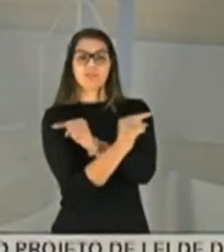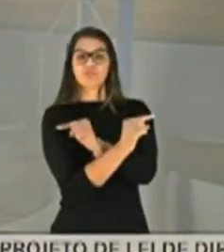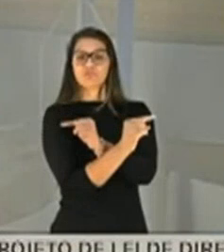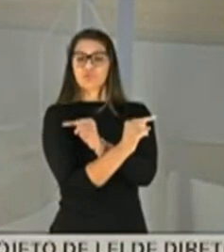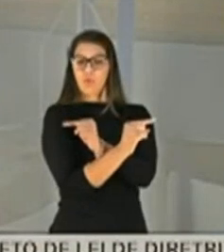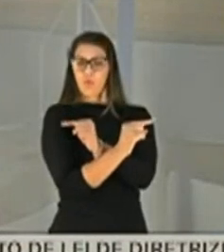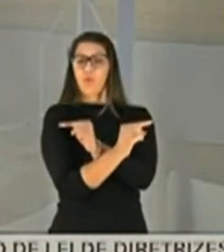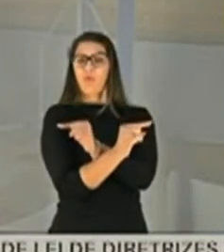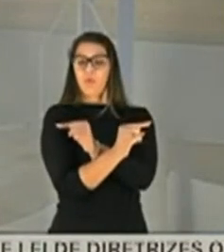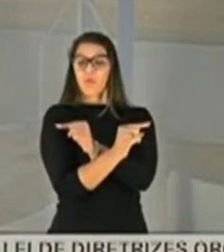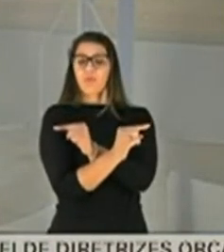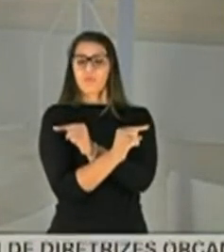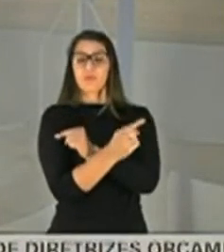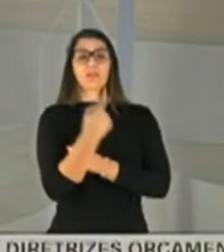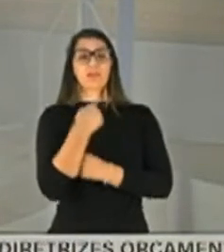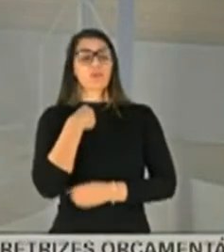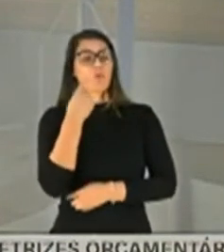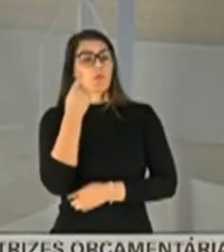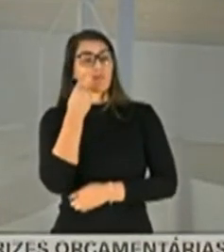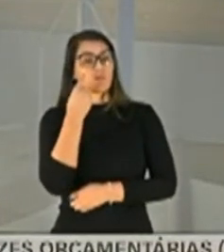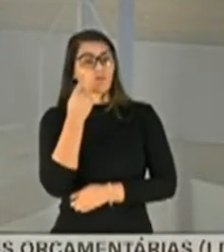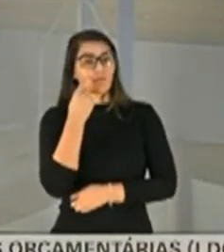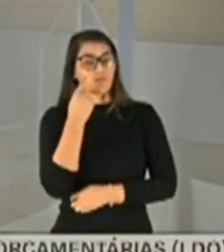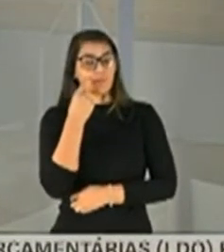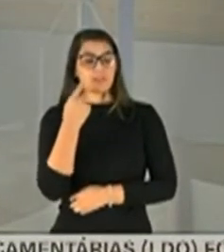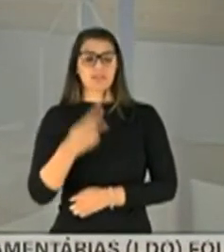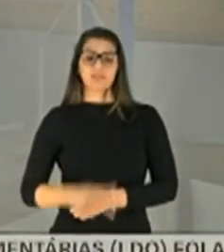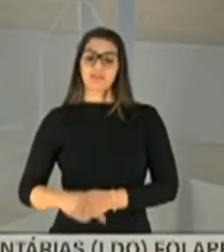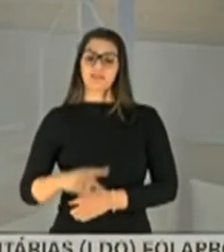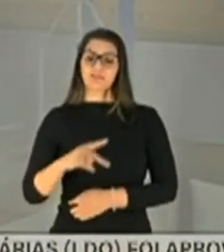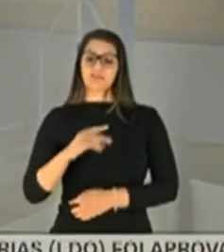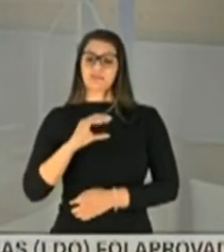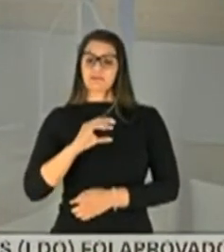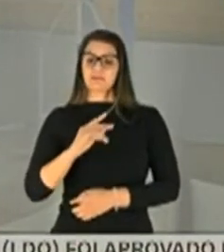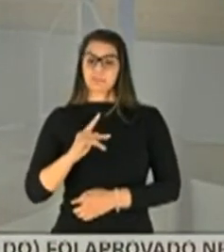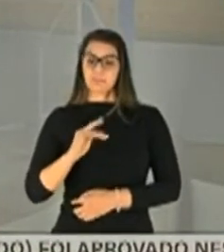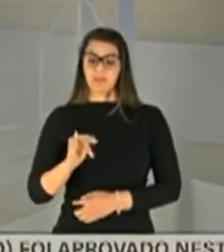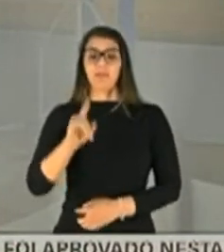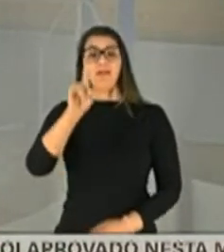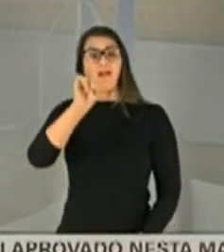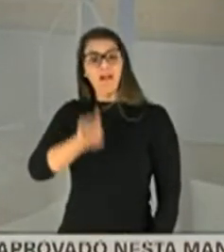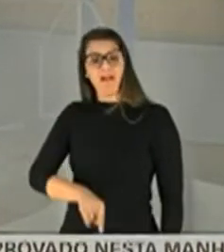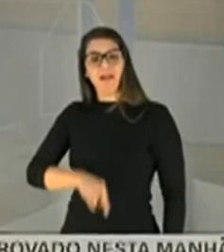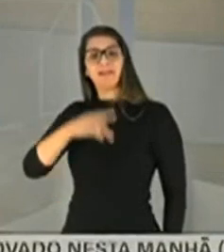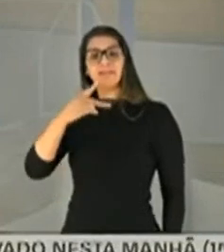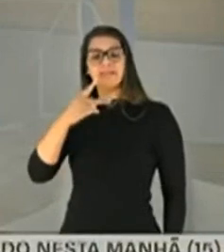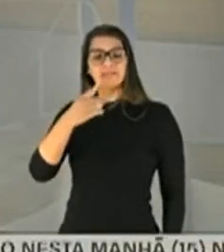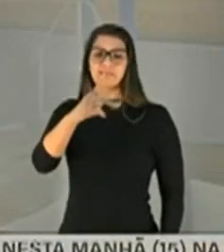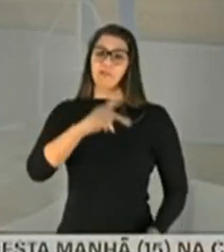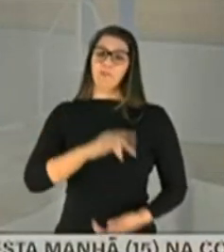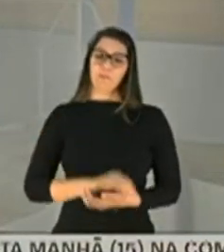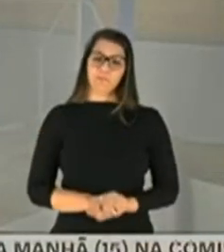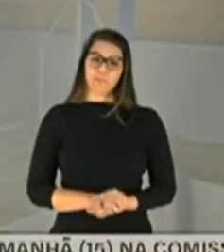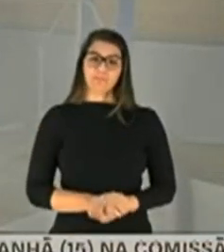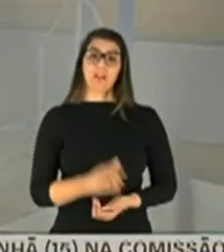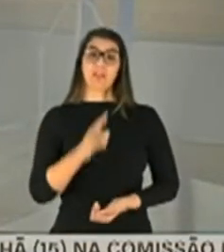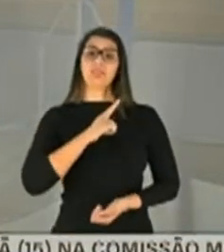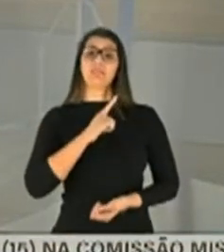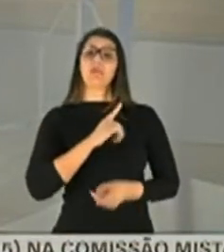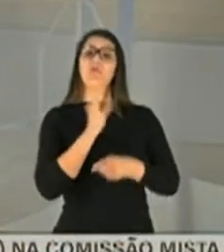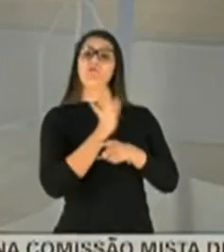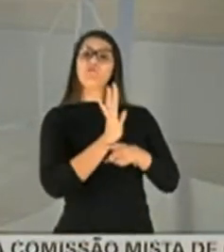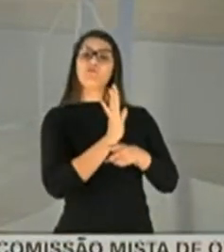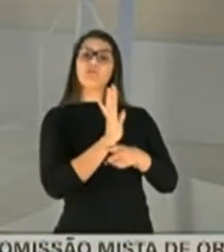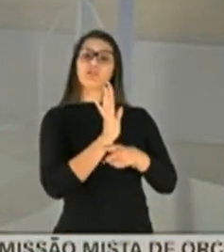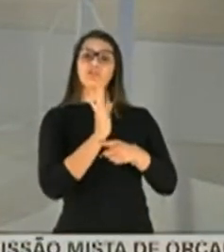que eu vi, foi o do senhor. Então, eu estou até com um vídeo para passar e